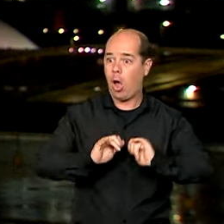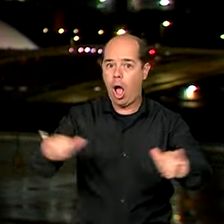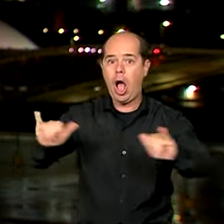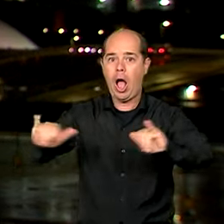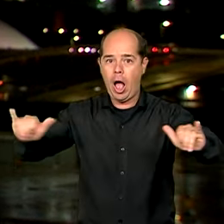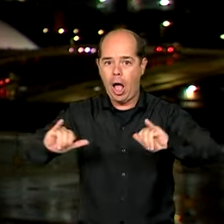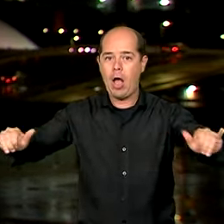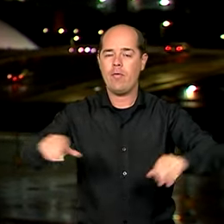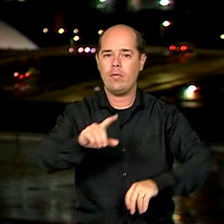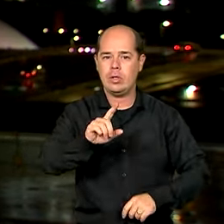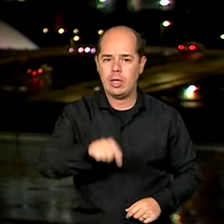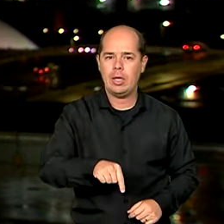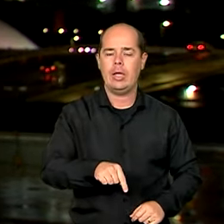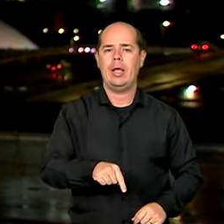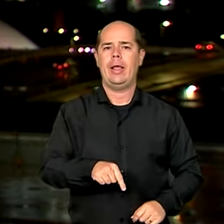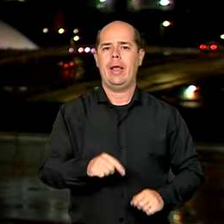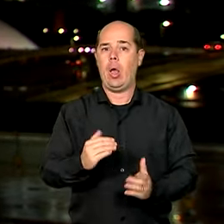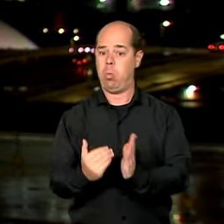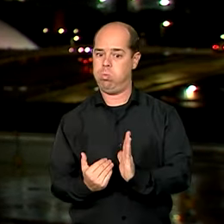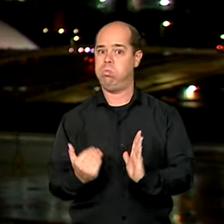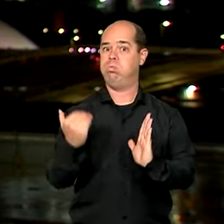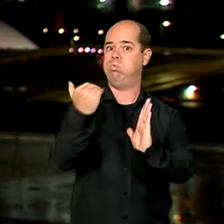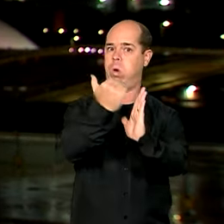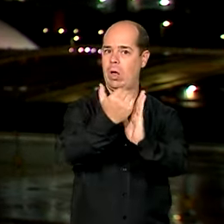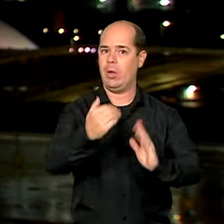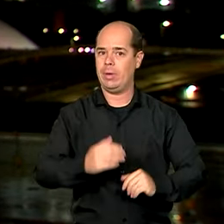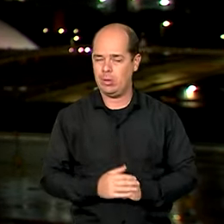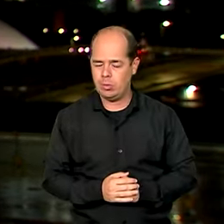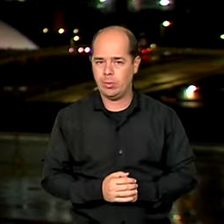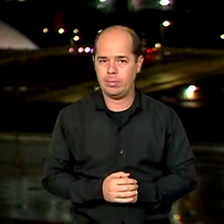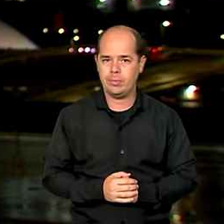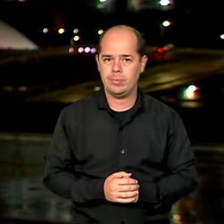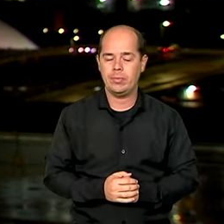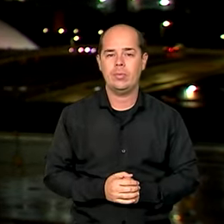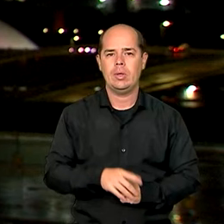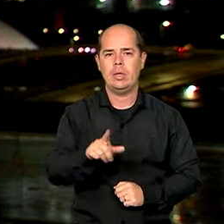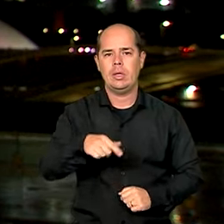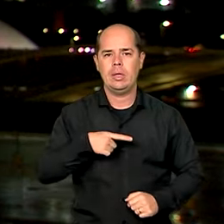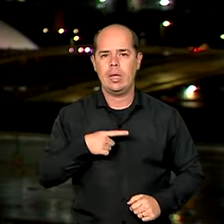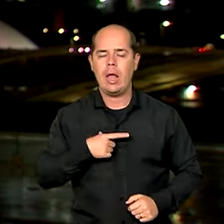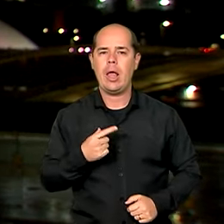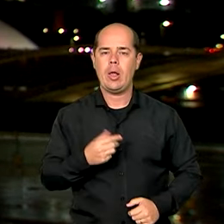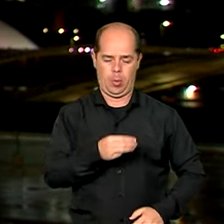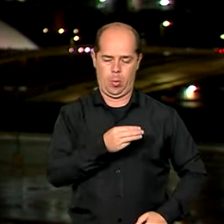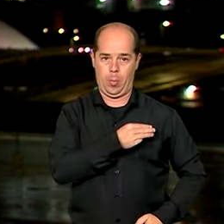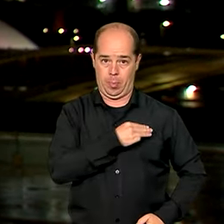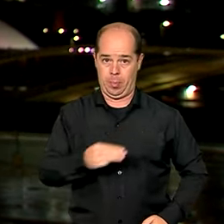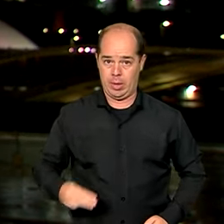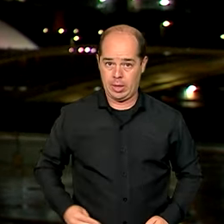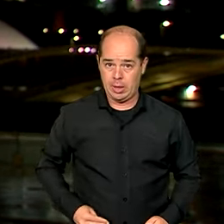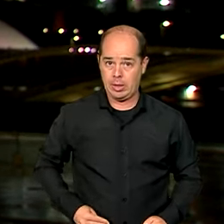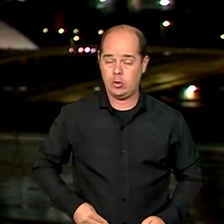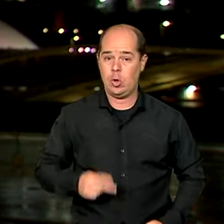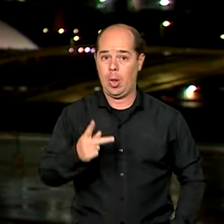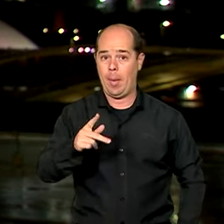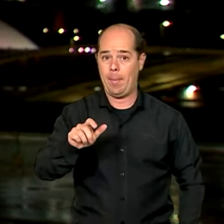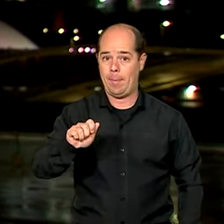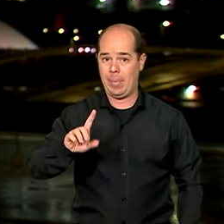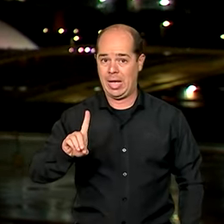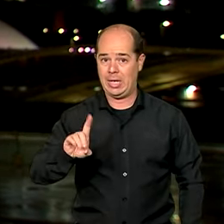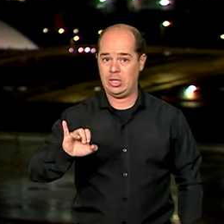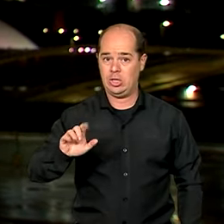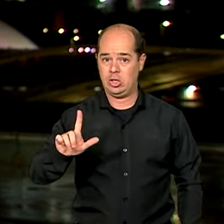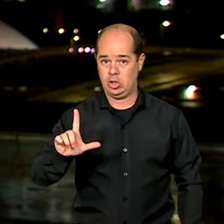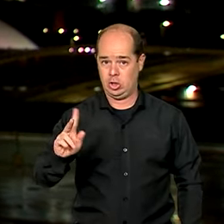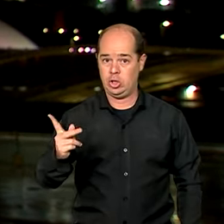usados nas eleições municipais do próximo ano. O ministro das Relações Institucionais, Alexandre Padilha, lembrou que o valor aprovado